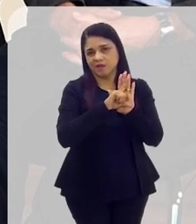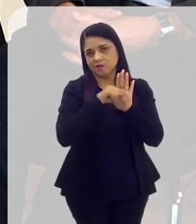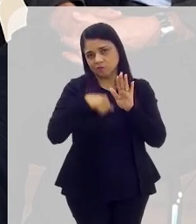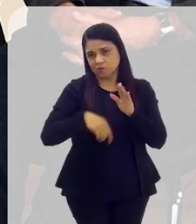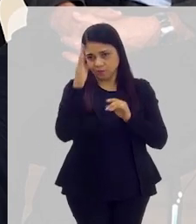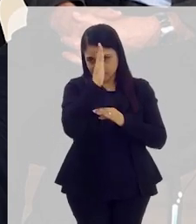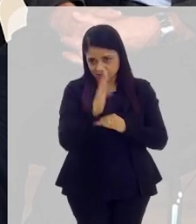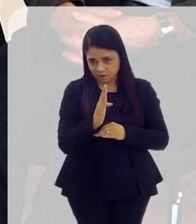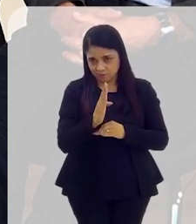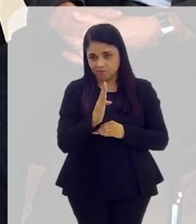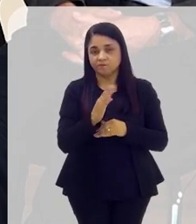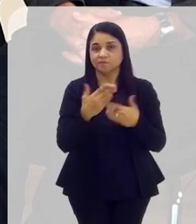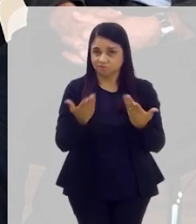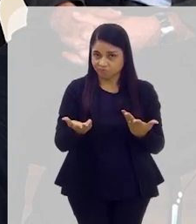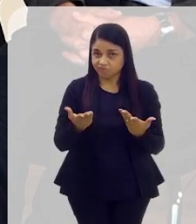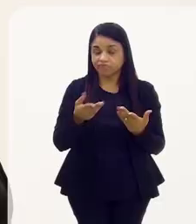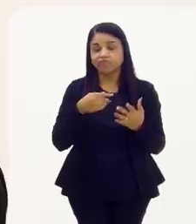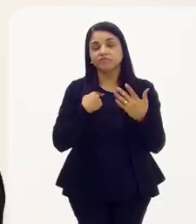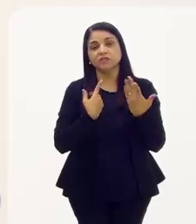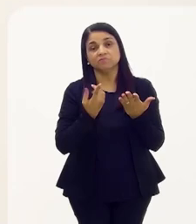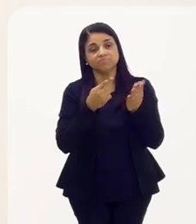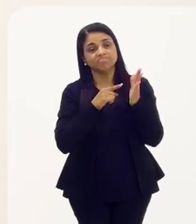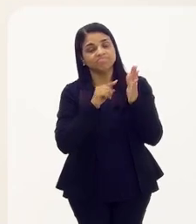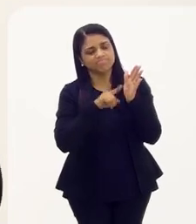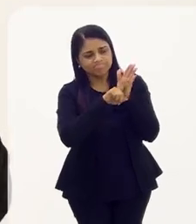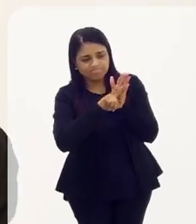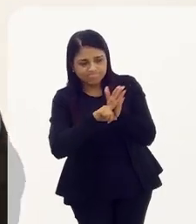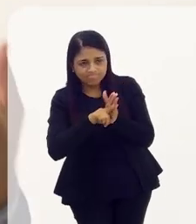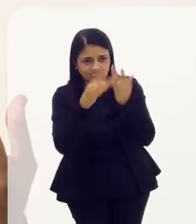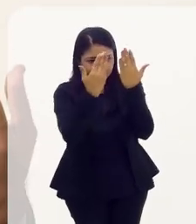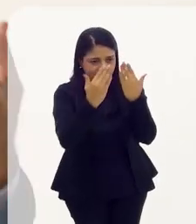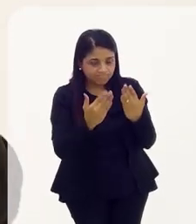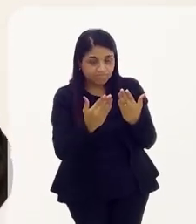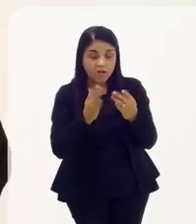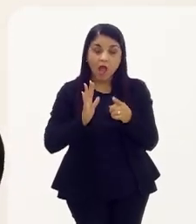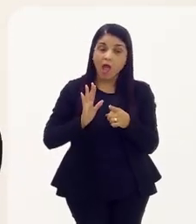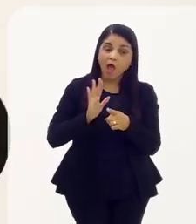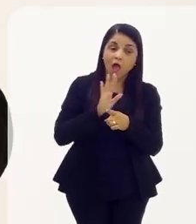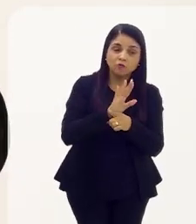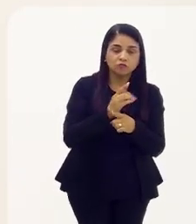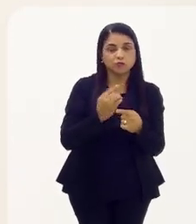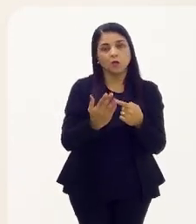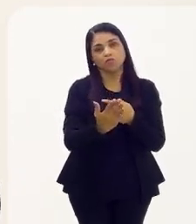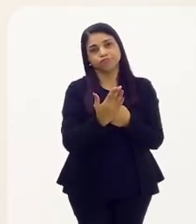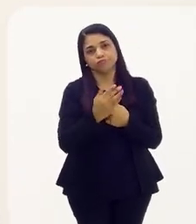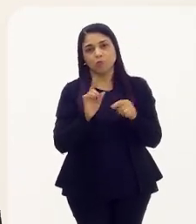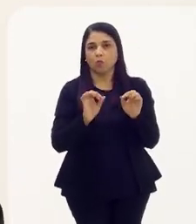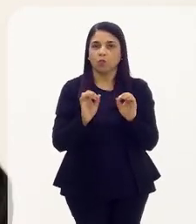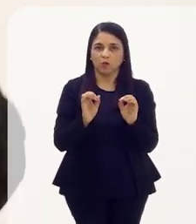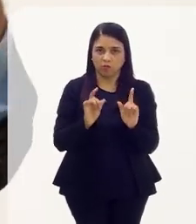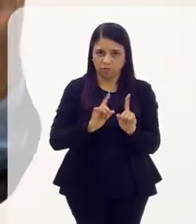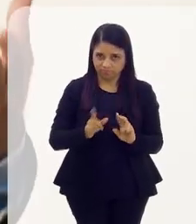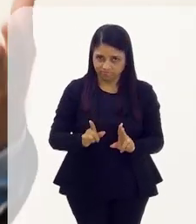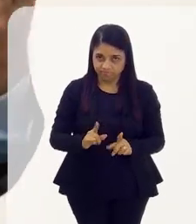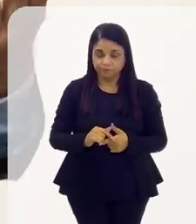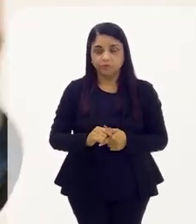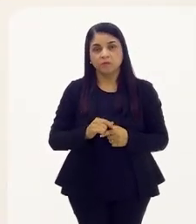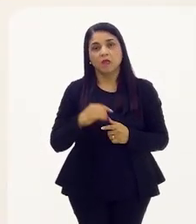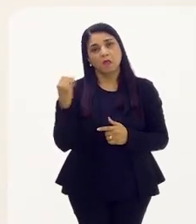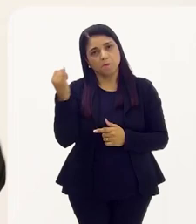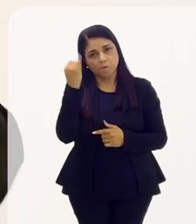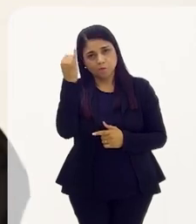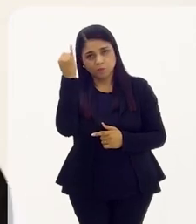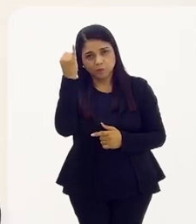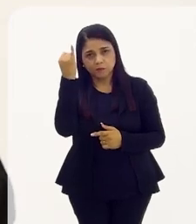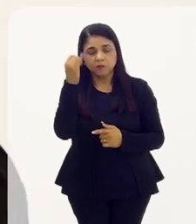E a partir desse exame, então, determina se vai colaborar ou não. Então, entra uma